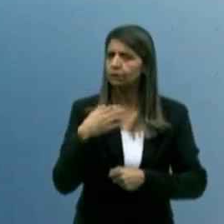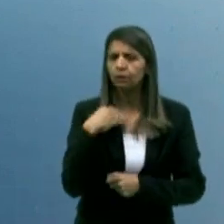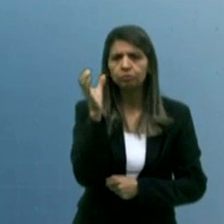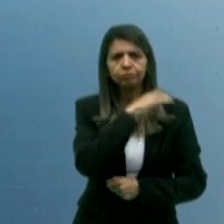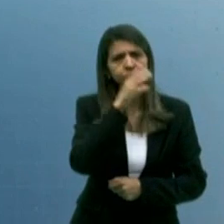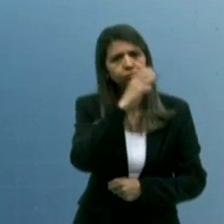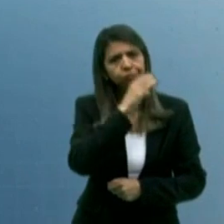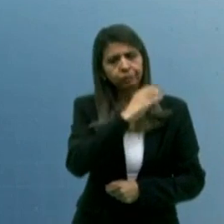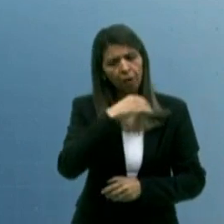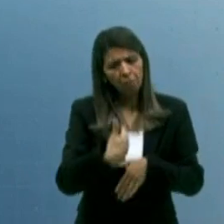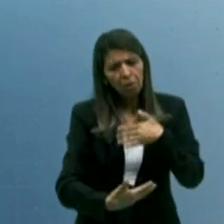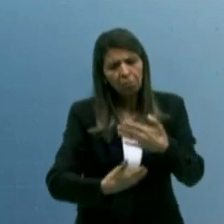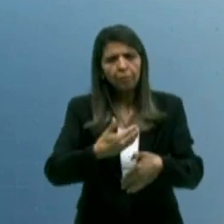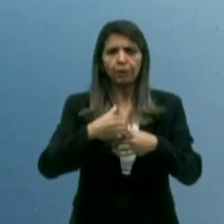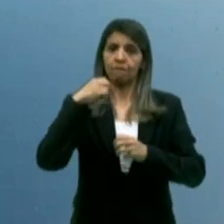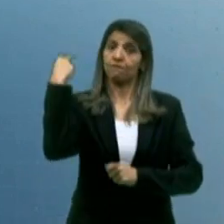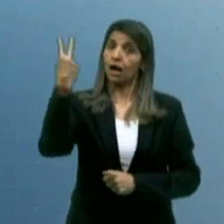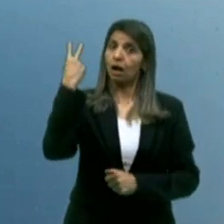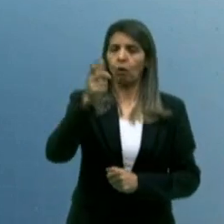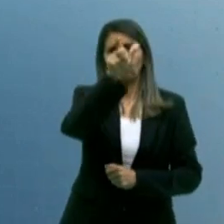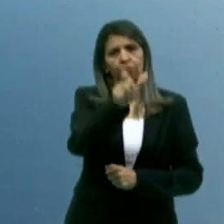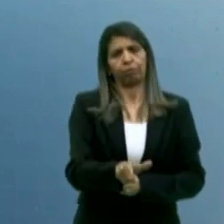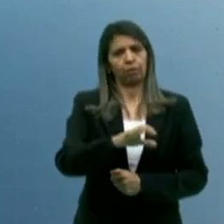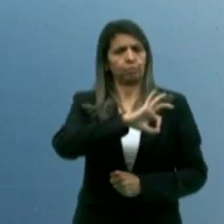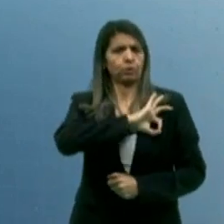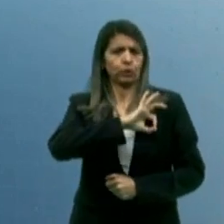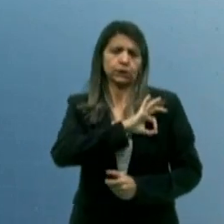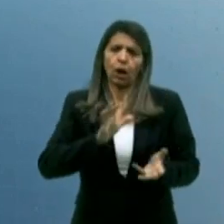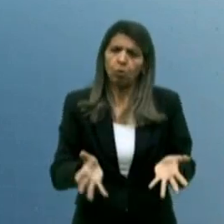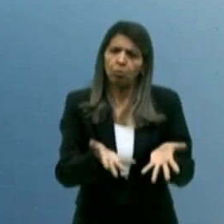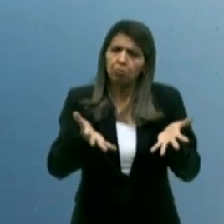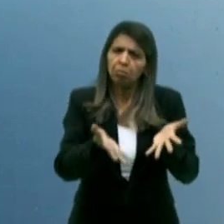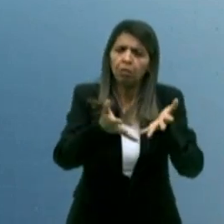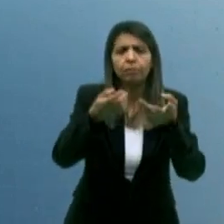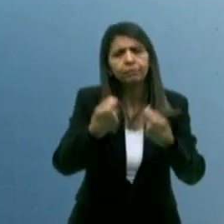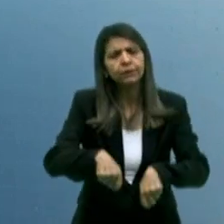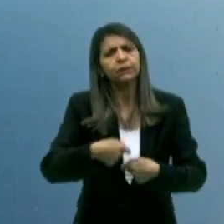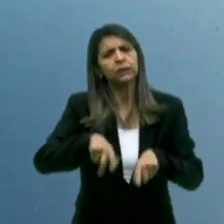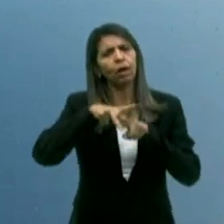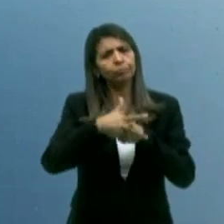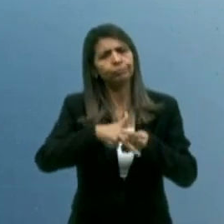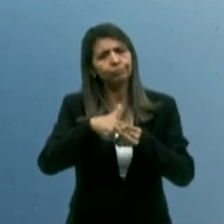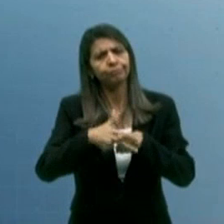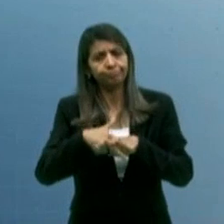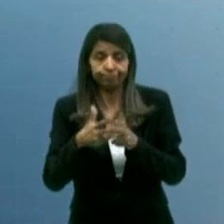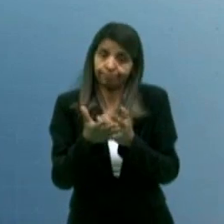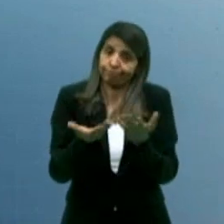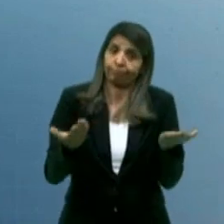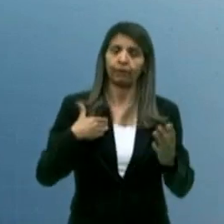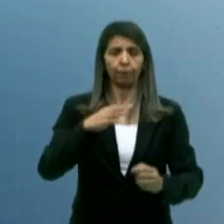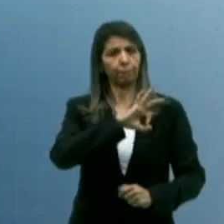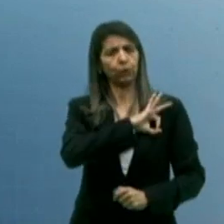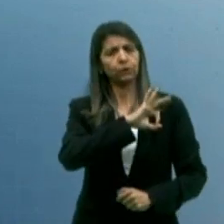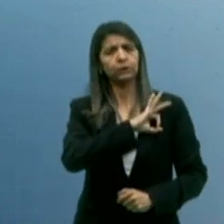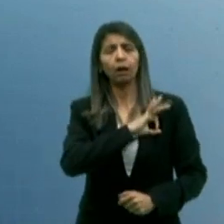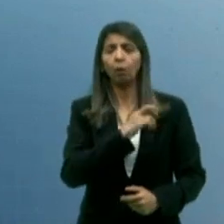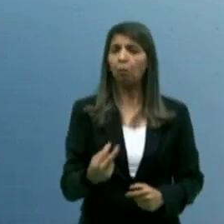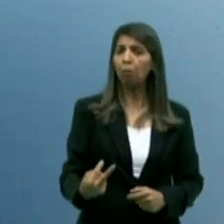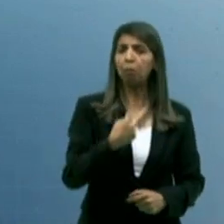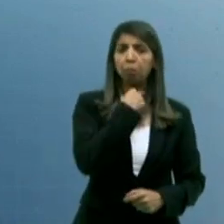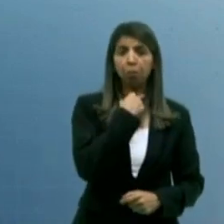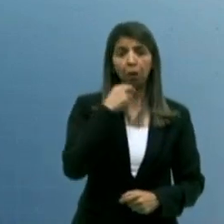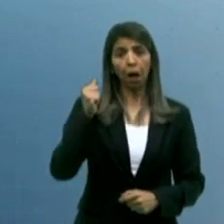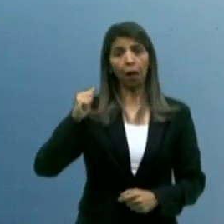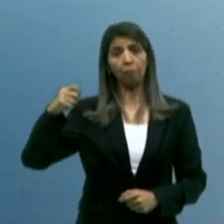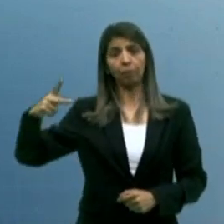vai valorizar o nosso policial e corrigir distorções postas hoje. O policial hoje não pode ir para a reserva porque se assim o